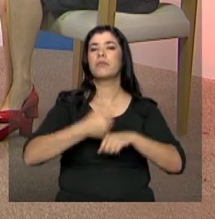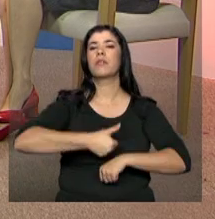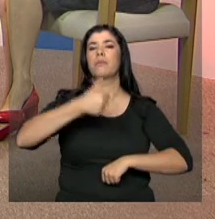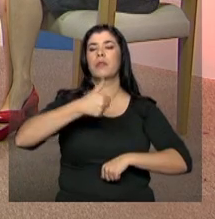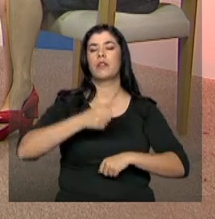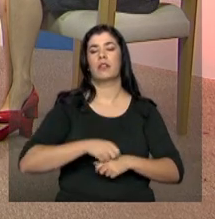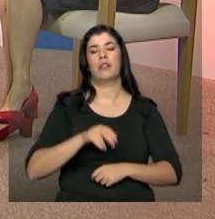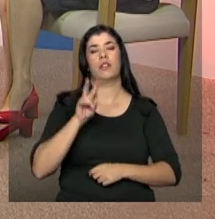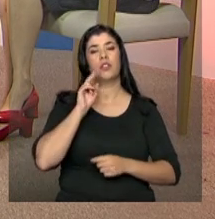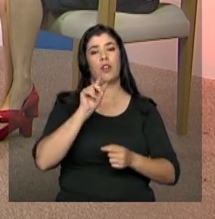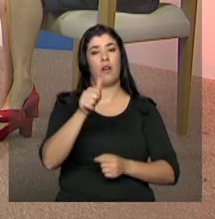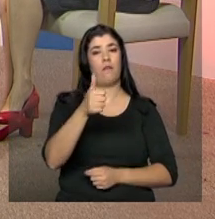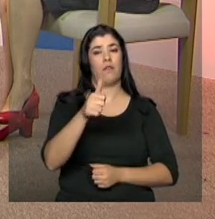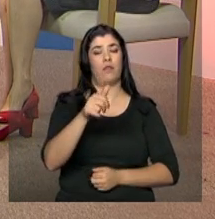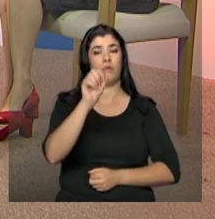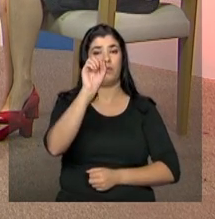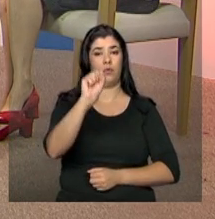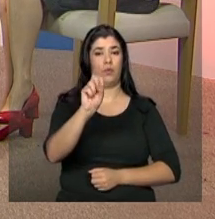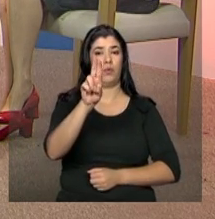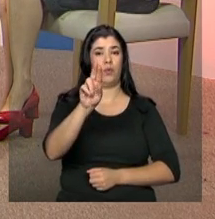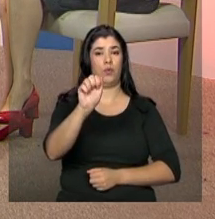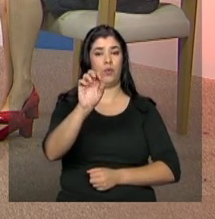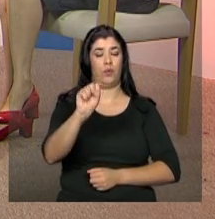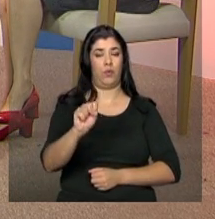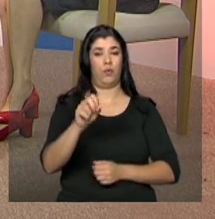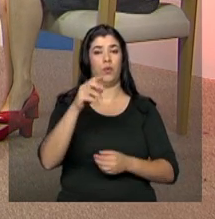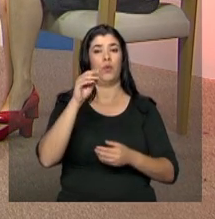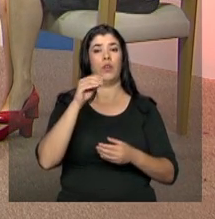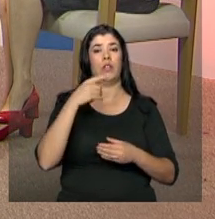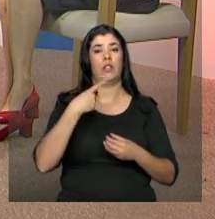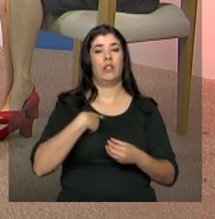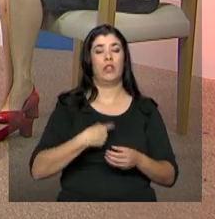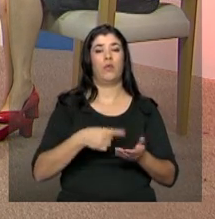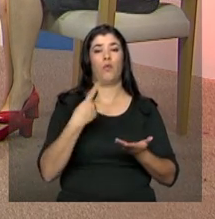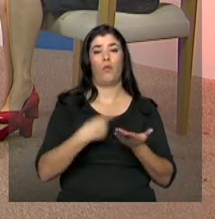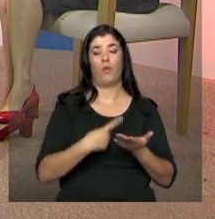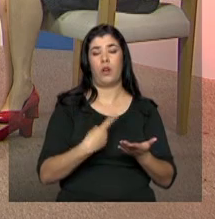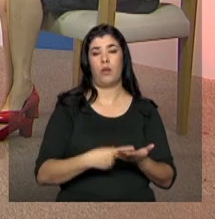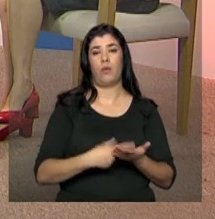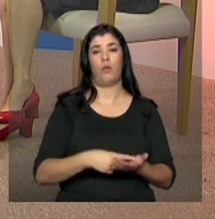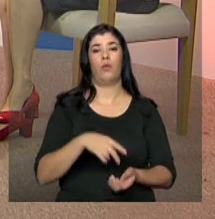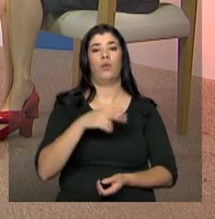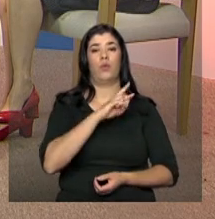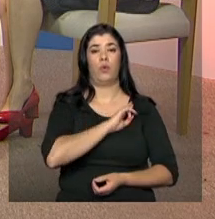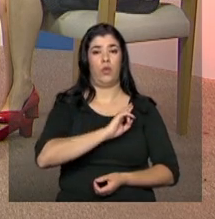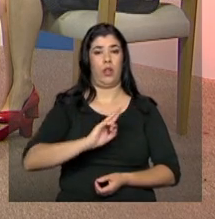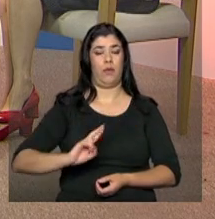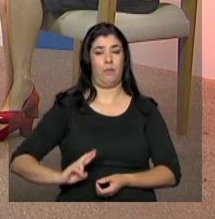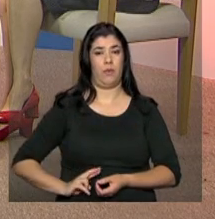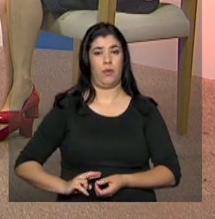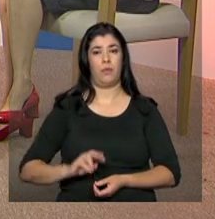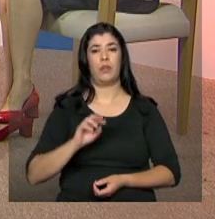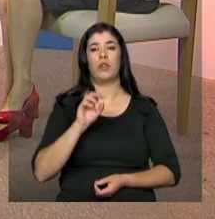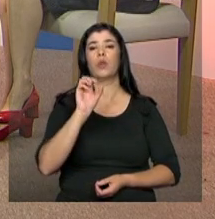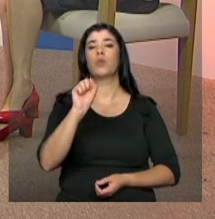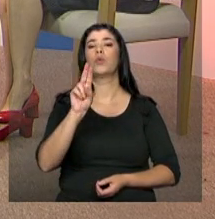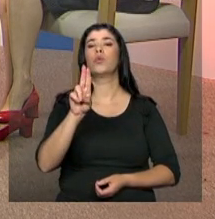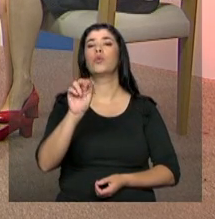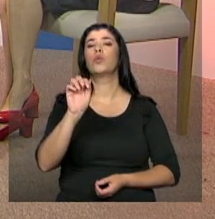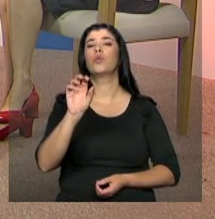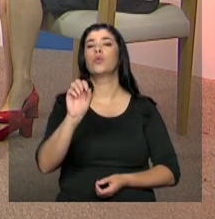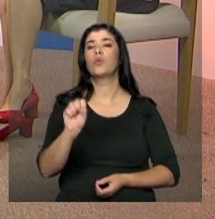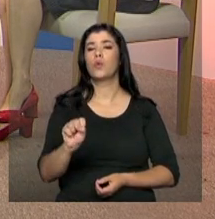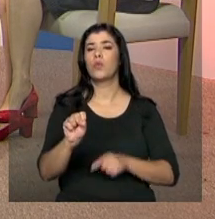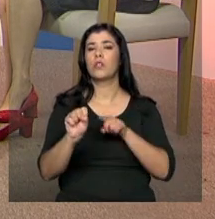no Pacto Republicano, uma 2026. Aí, os SUAS que temos, os SUAS que queremos. Para